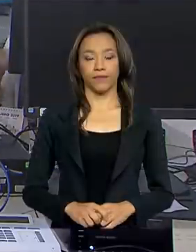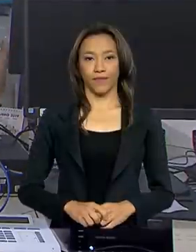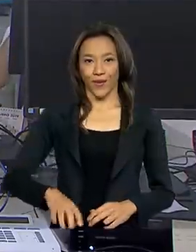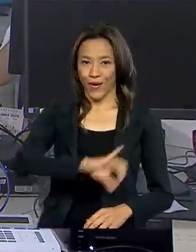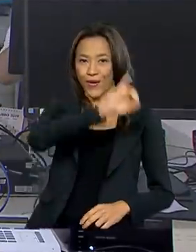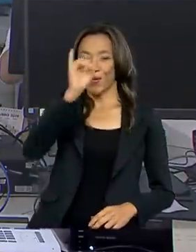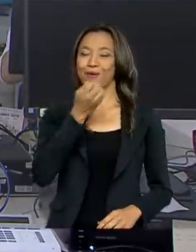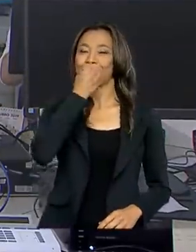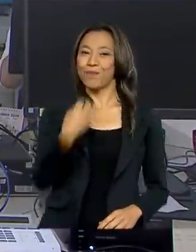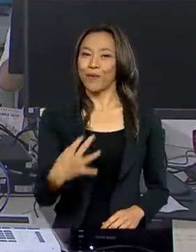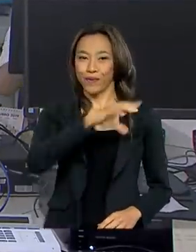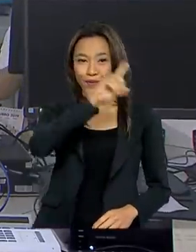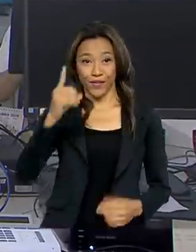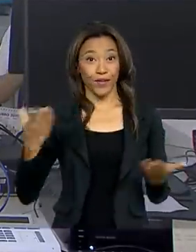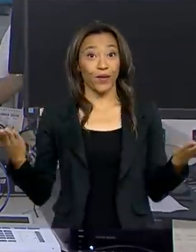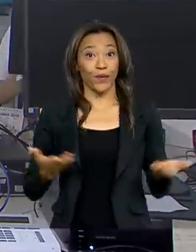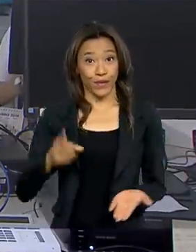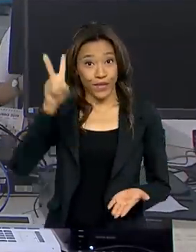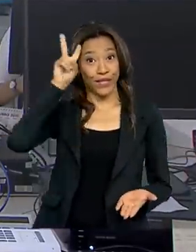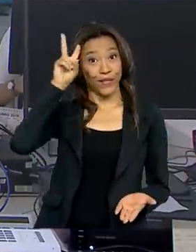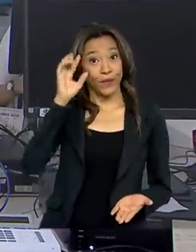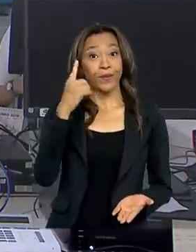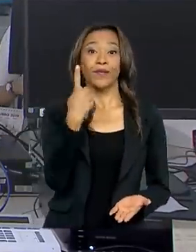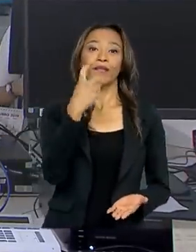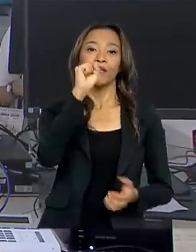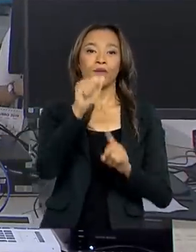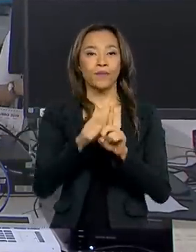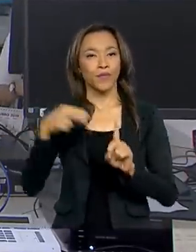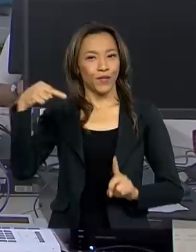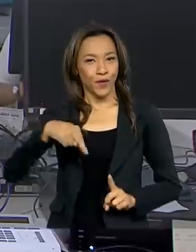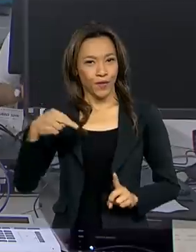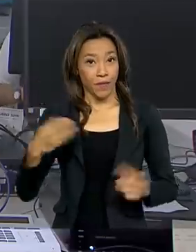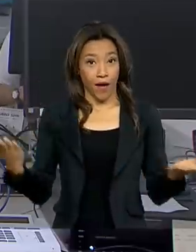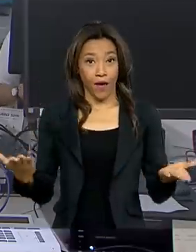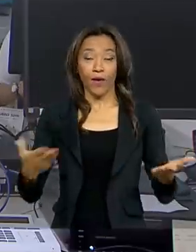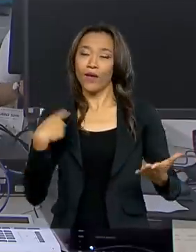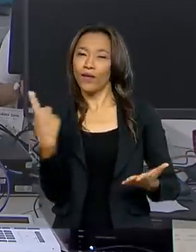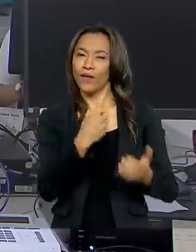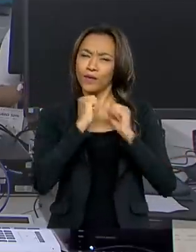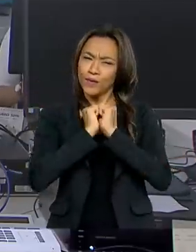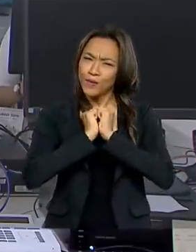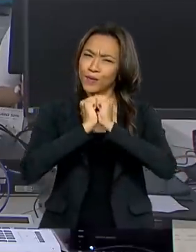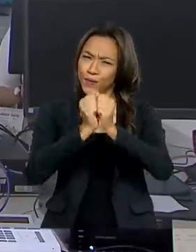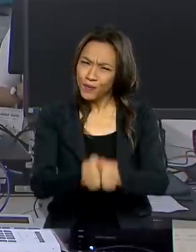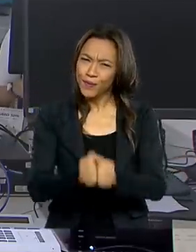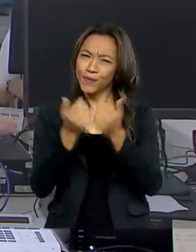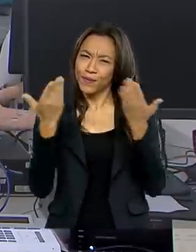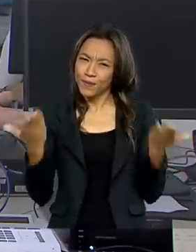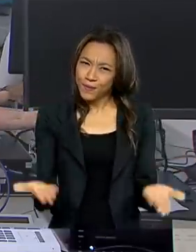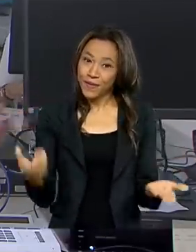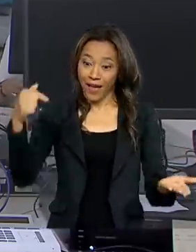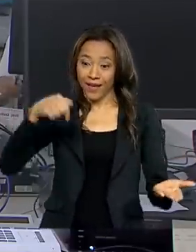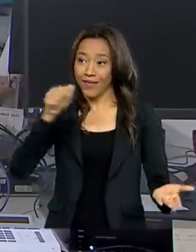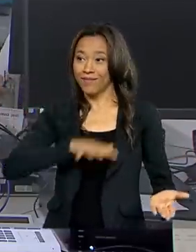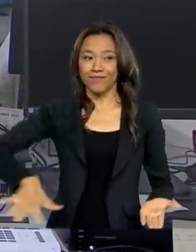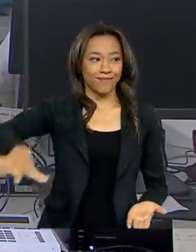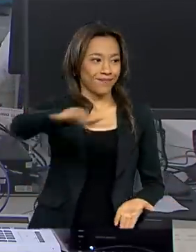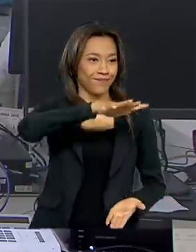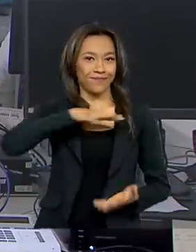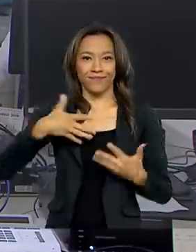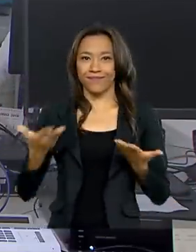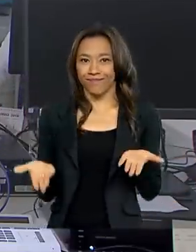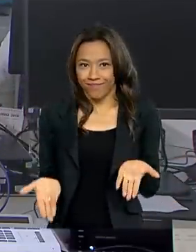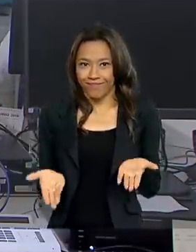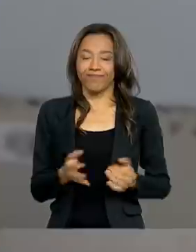Olá, bom dia pra você. Hoje é segunda-feira, 18 de novembro. A partir de agora, estamos juntos no Brasil em Dia, direto da nossa redação.